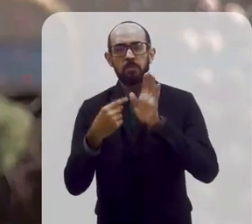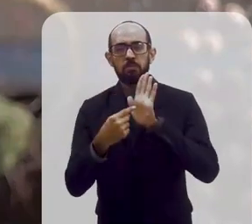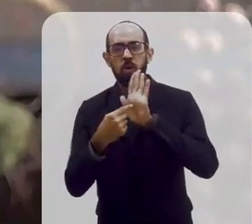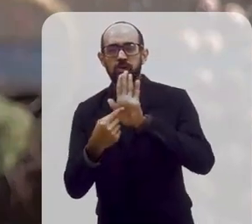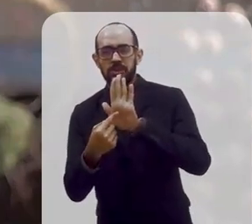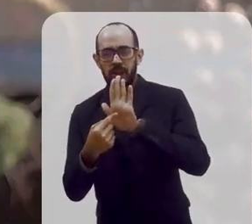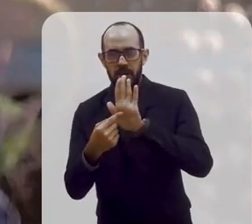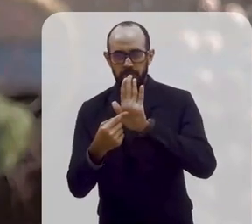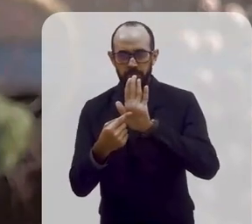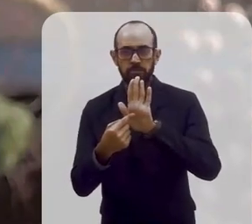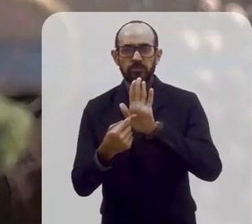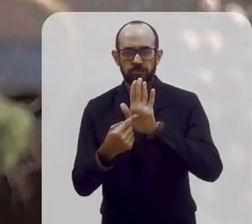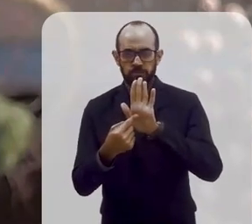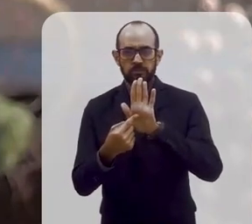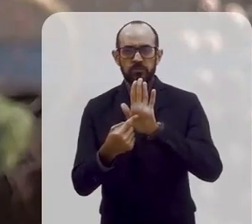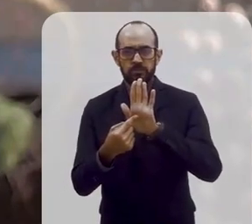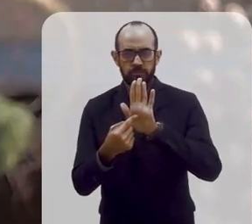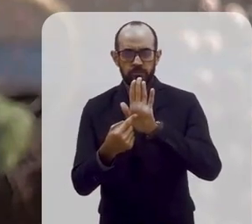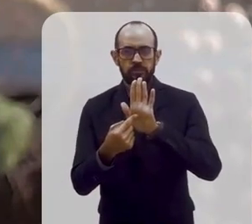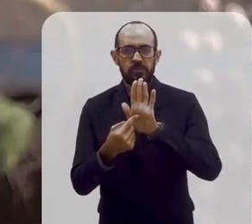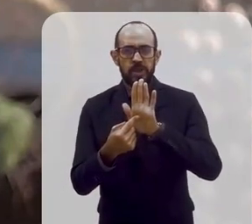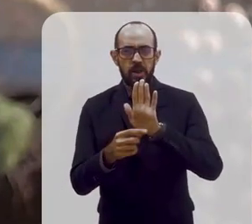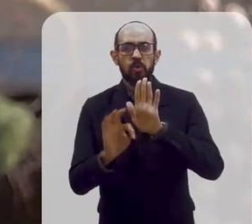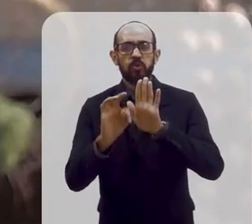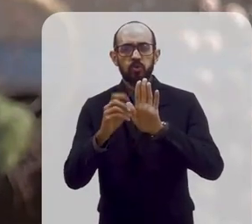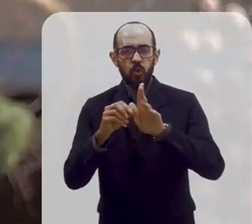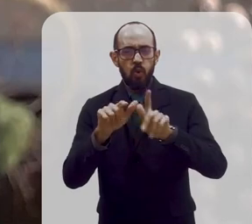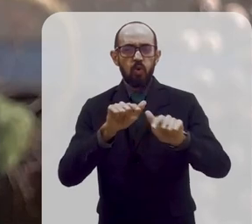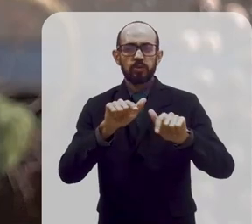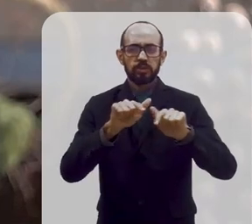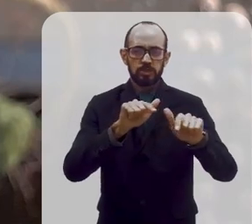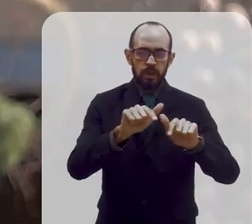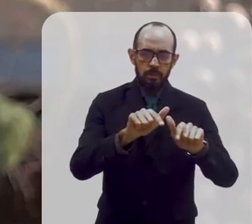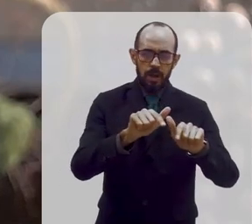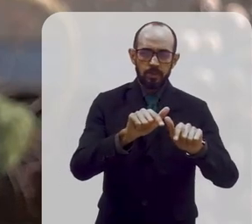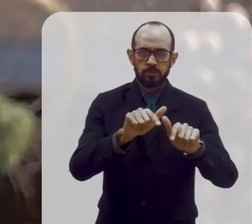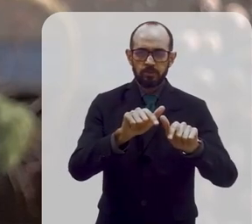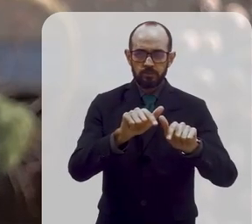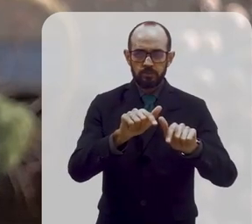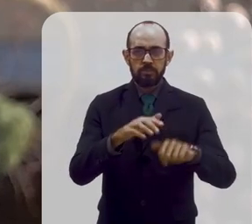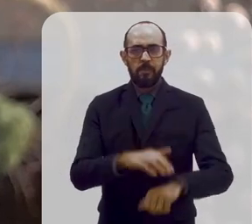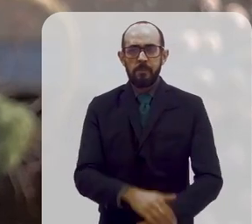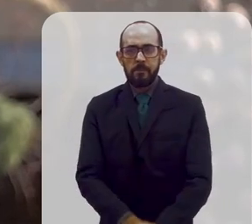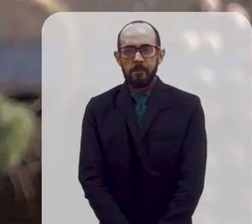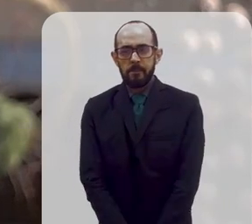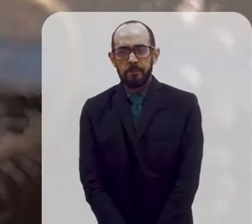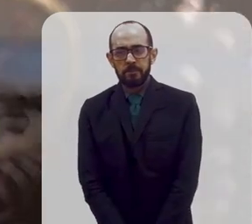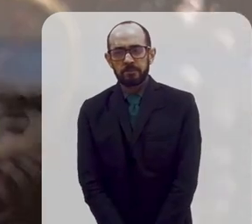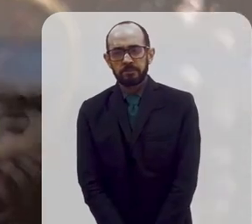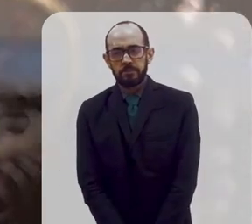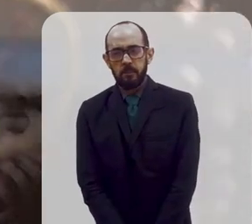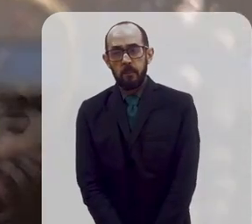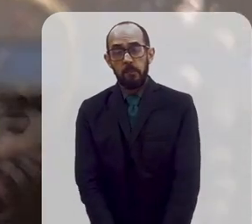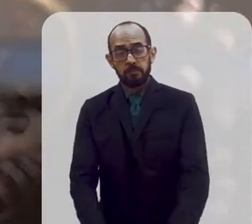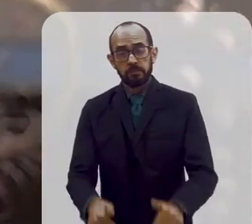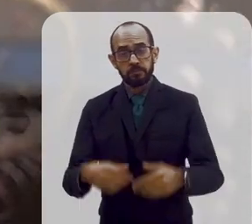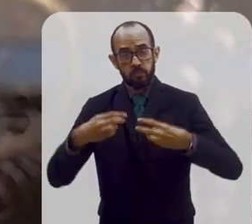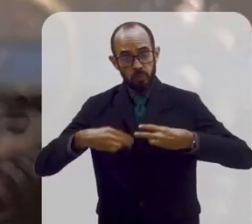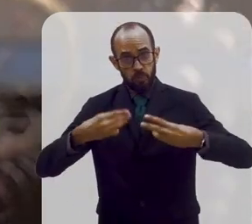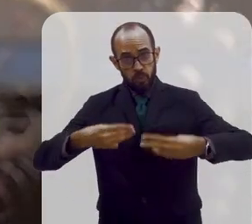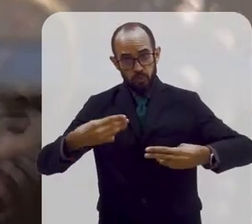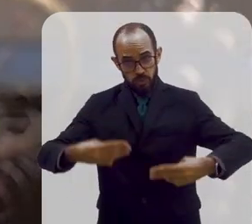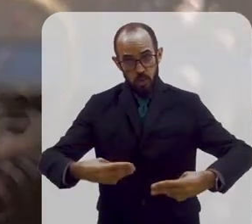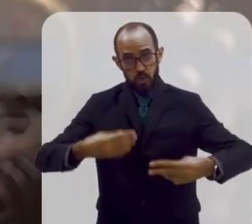demonstrar isso, trazer à tona esse processo para as pessoas por meio das nossas atividades. Então, o Museu da